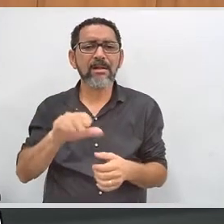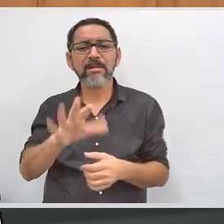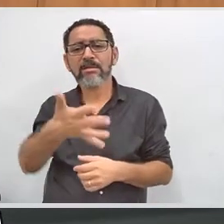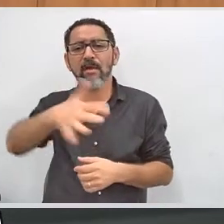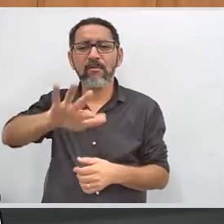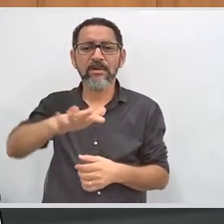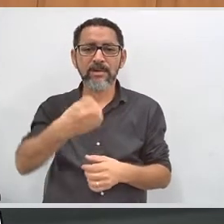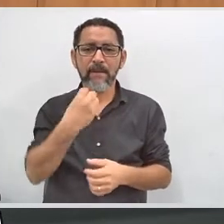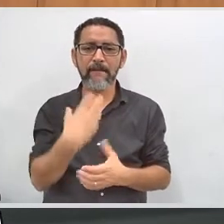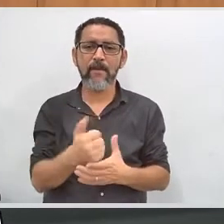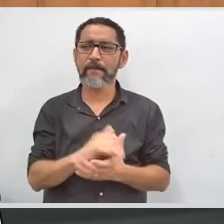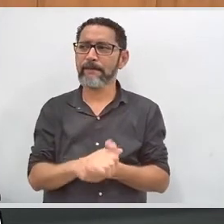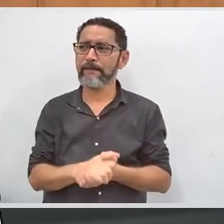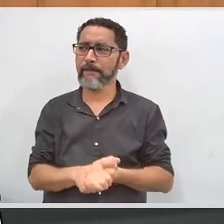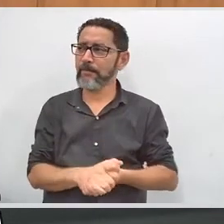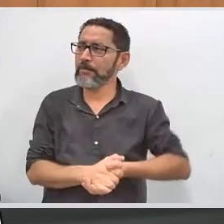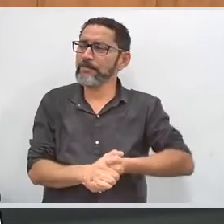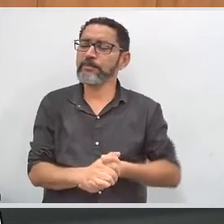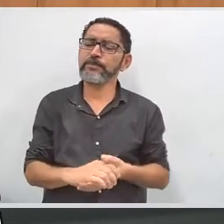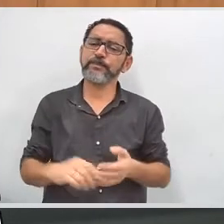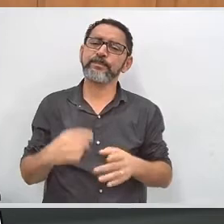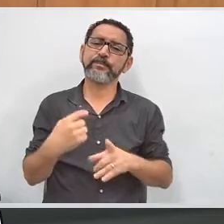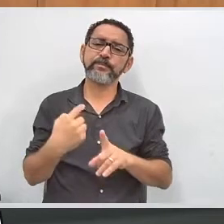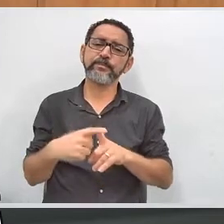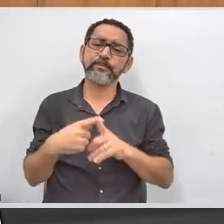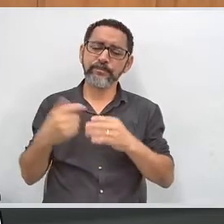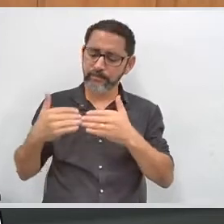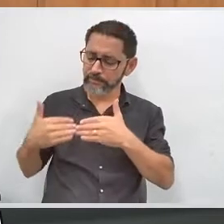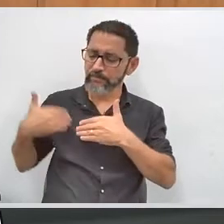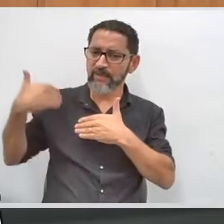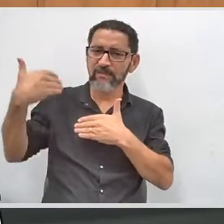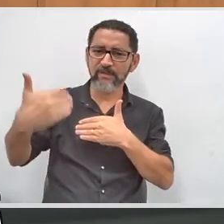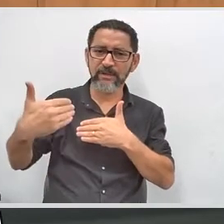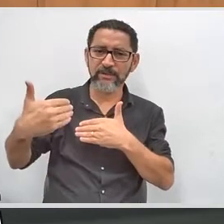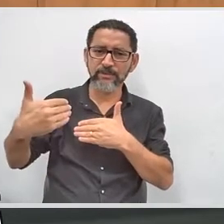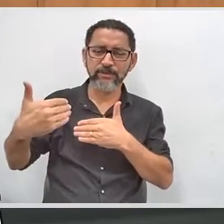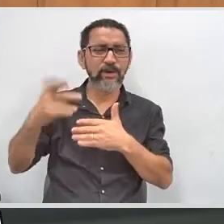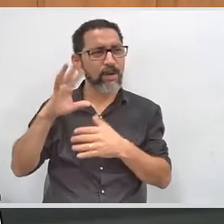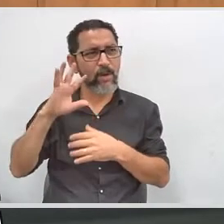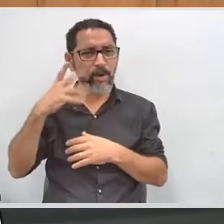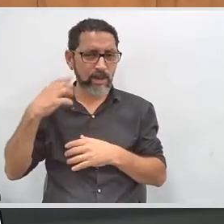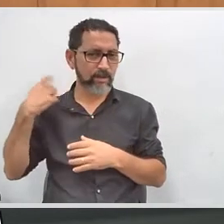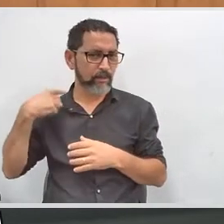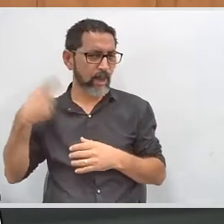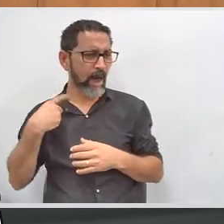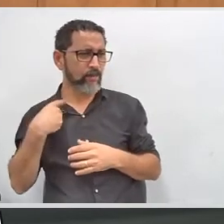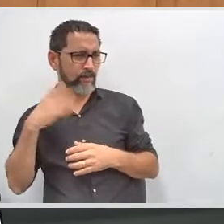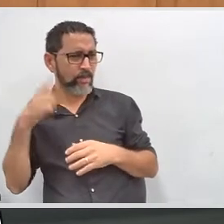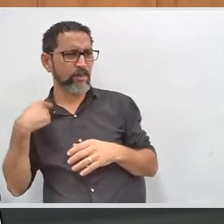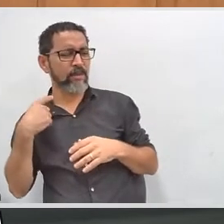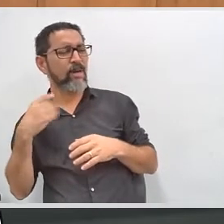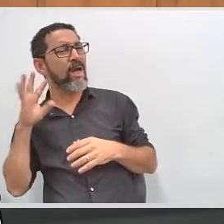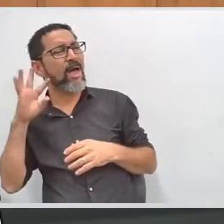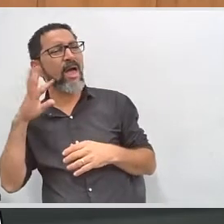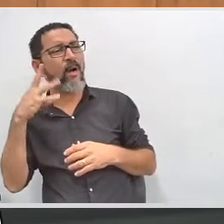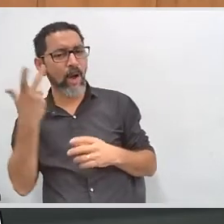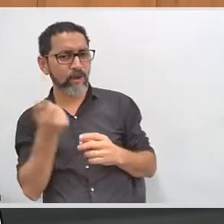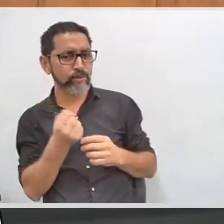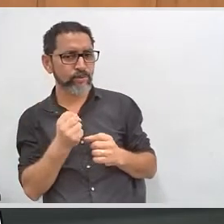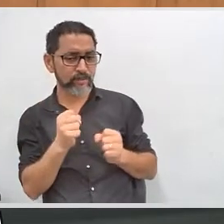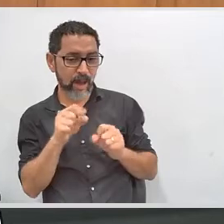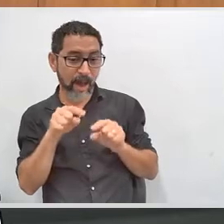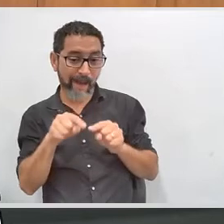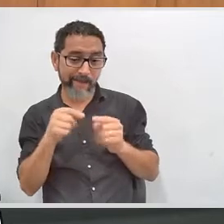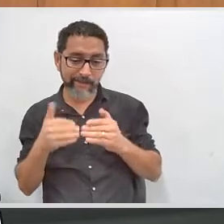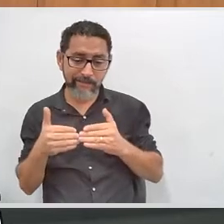esse grande avanço que eu vejo, eu acho que, a partir daí, deputado, eu acho que muita coisa pode